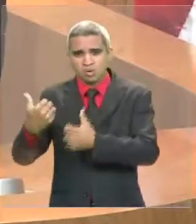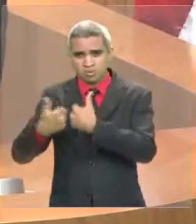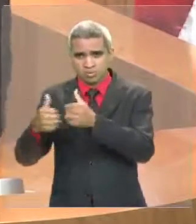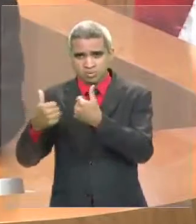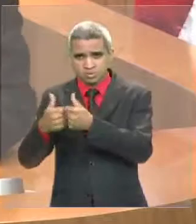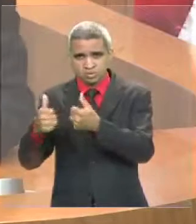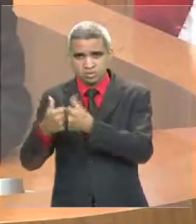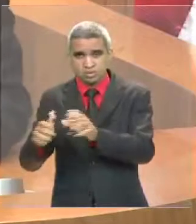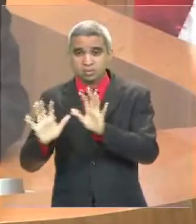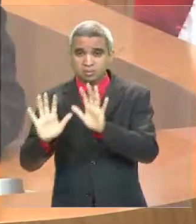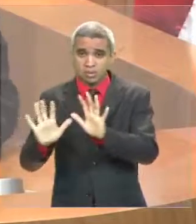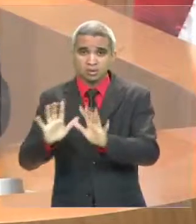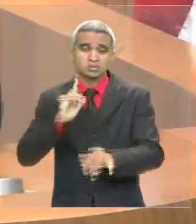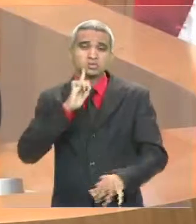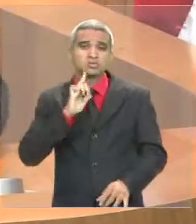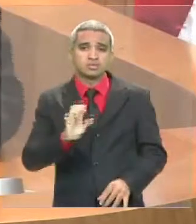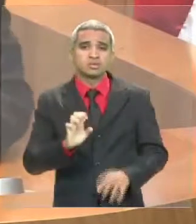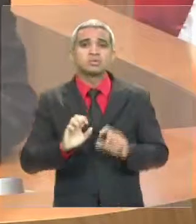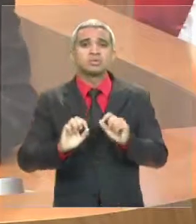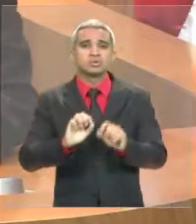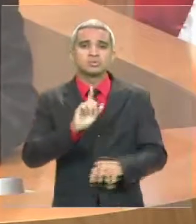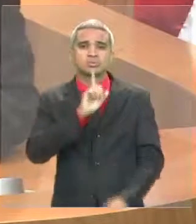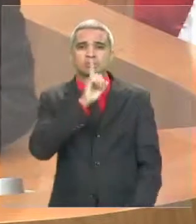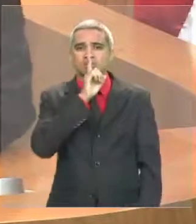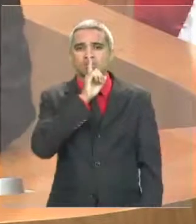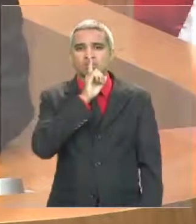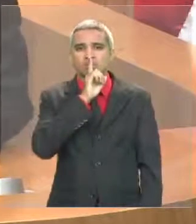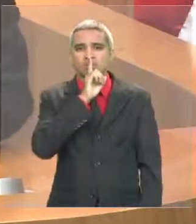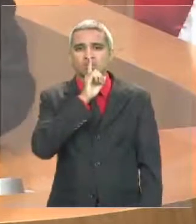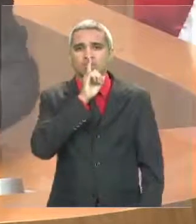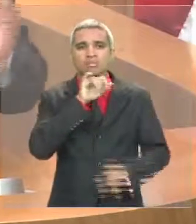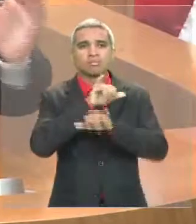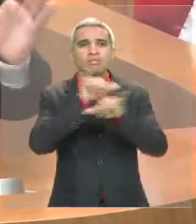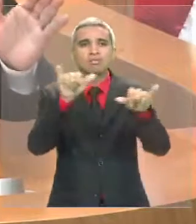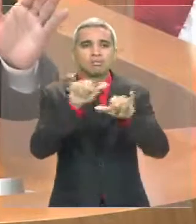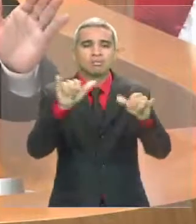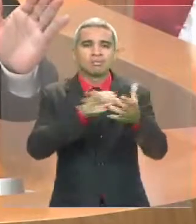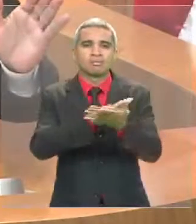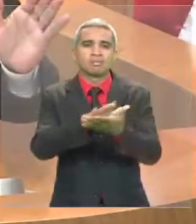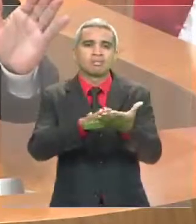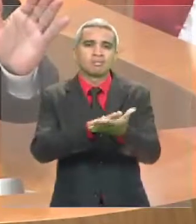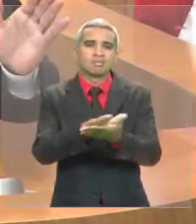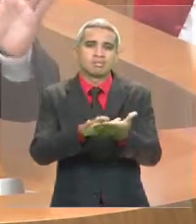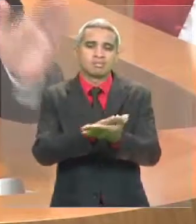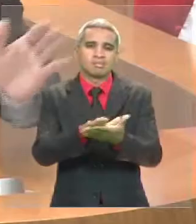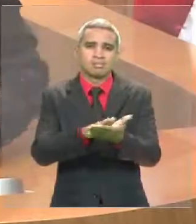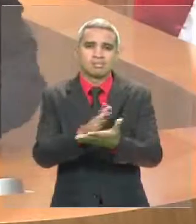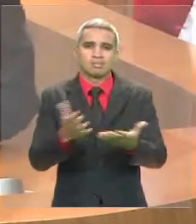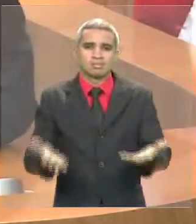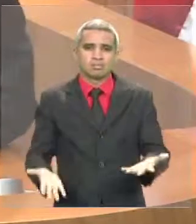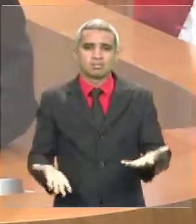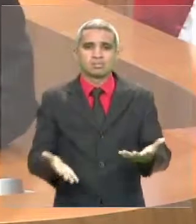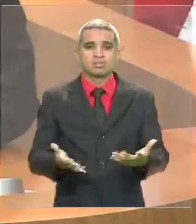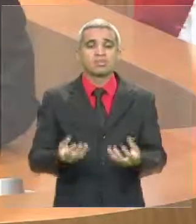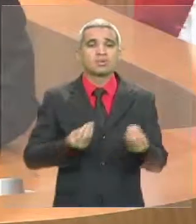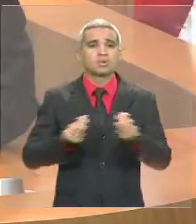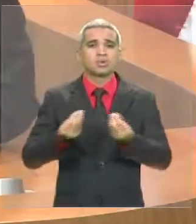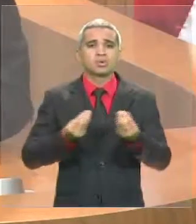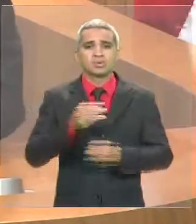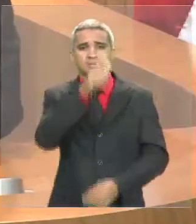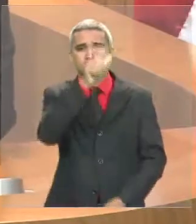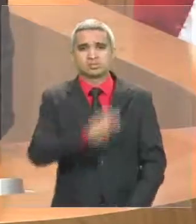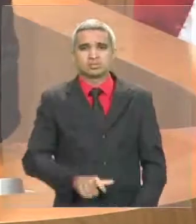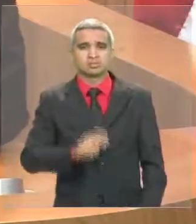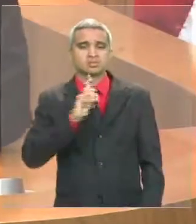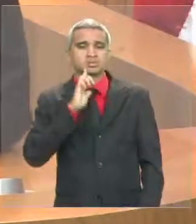administrativo nada comentou, nada respondeu. O comportamento de Edvaldo Holanda Júnior, do PDT,